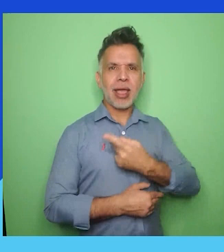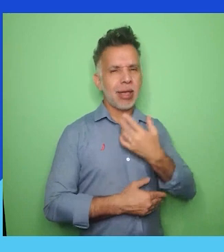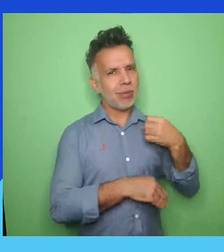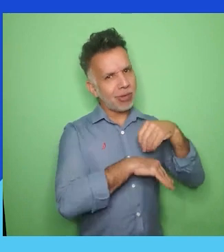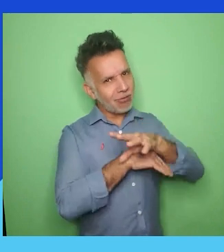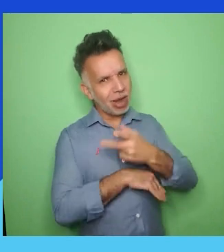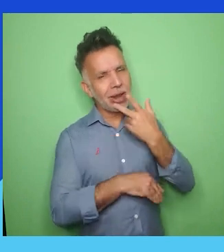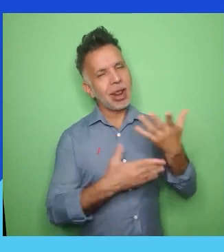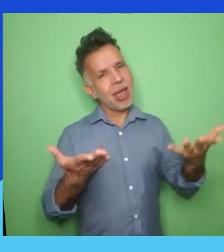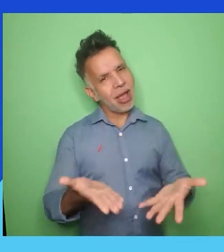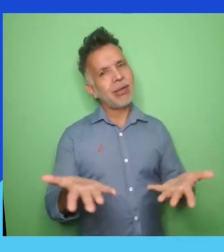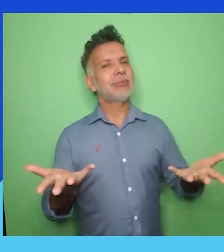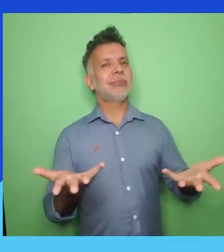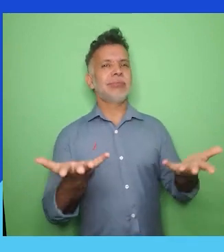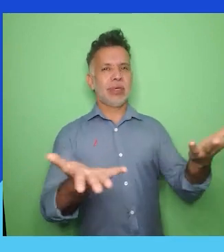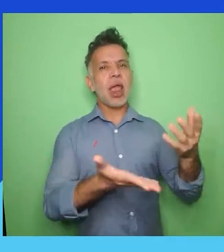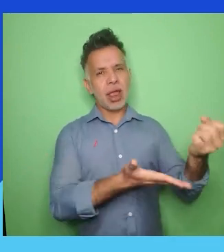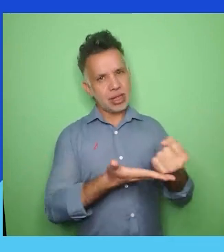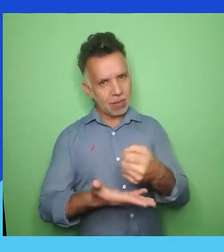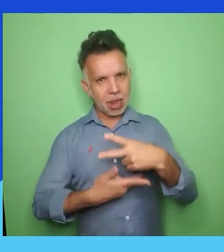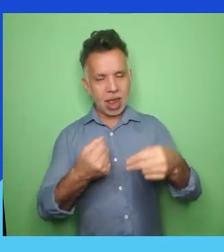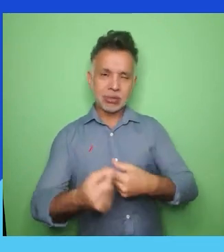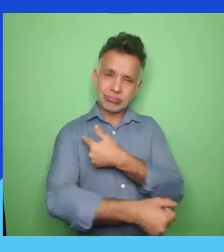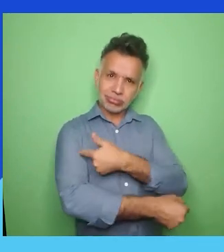posição. Bettina, é com você!